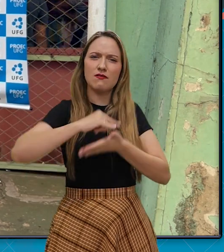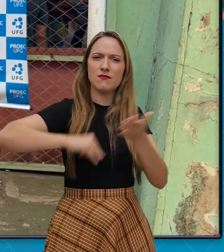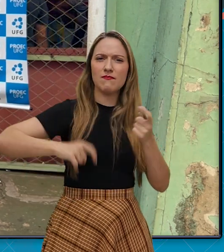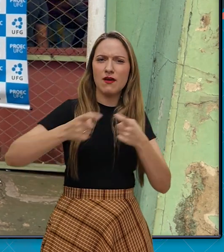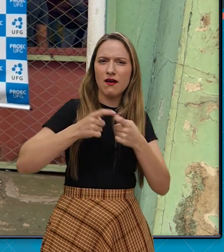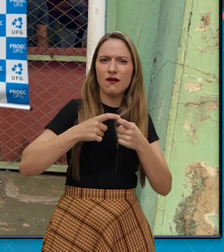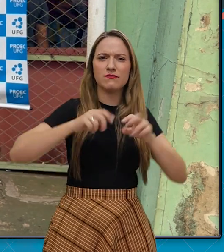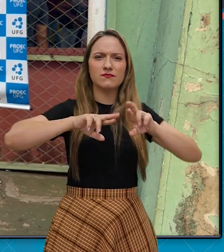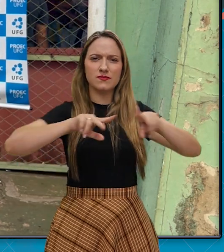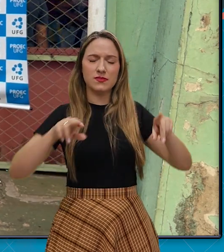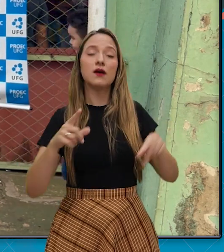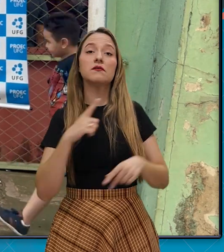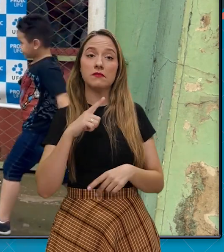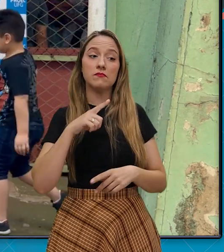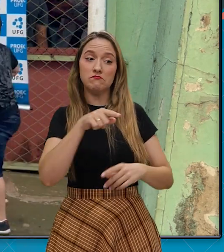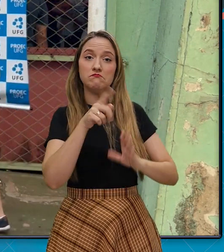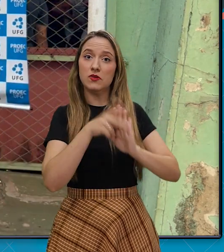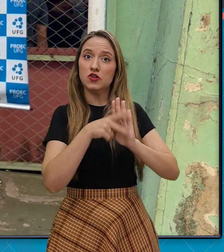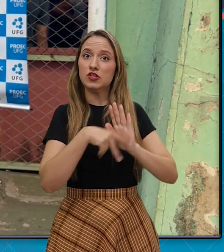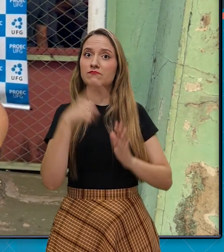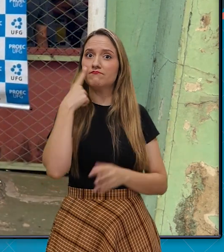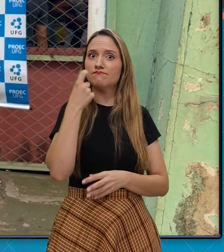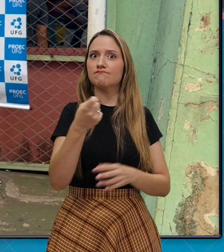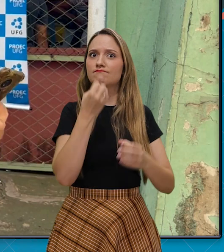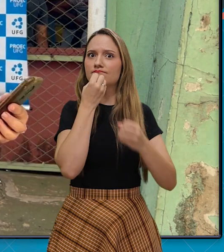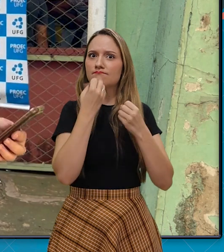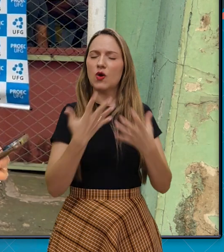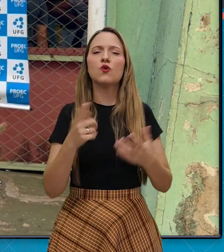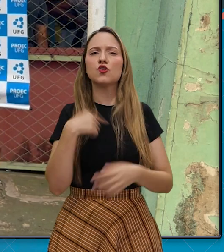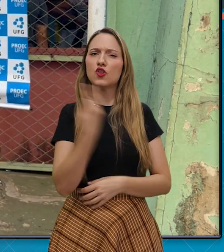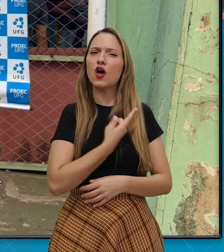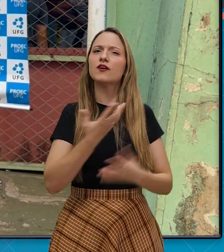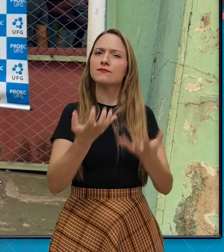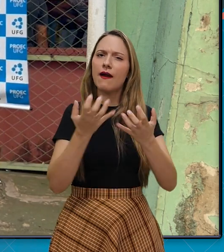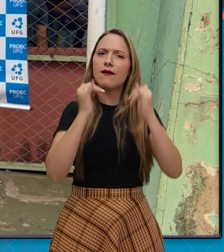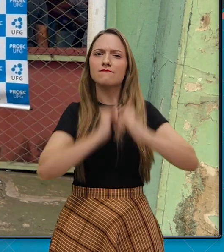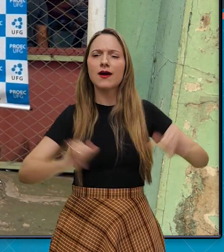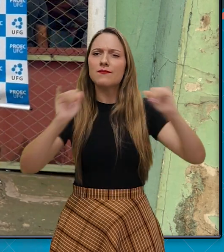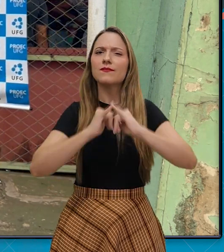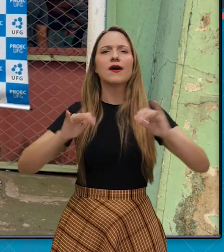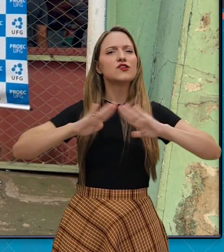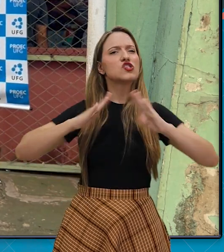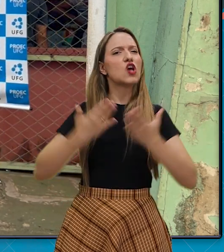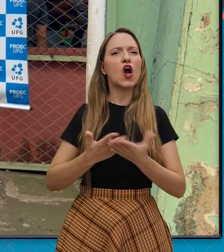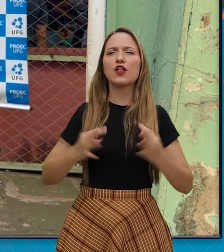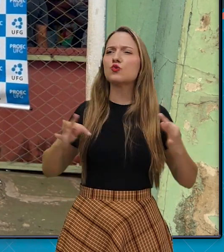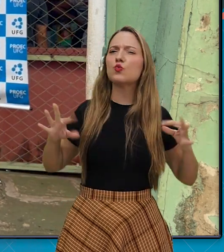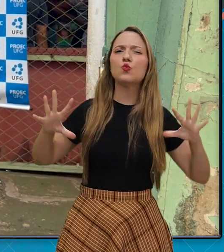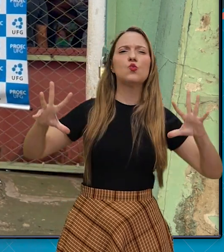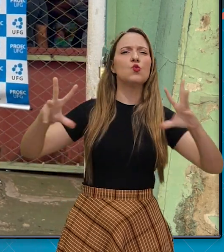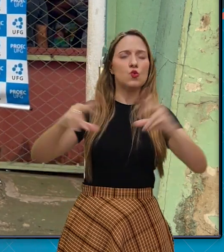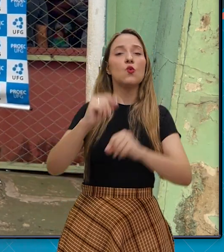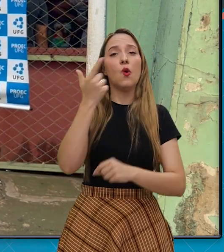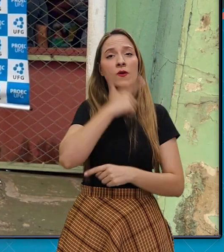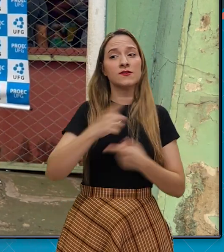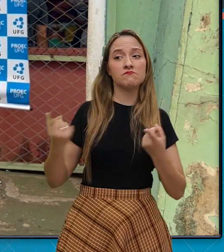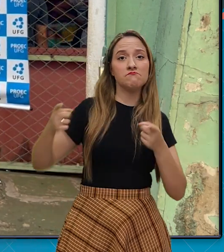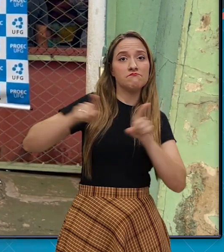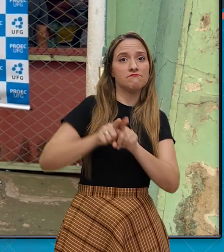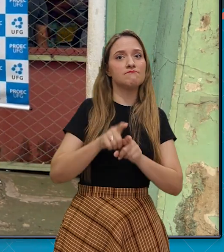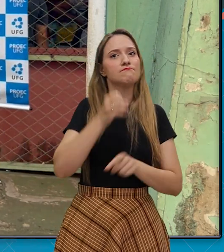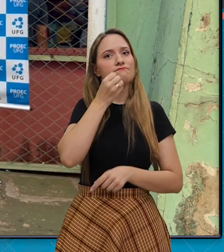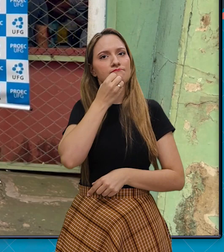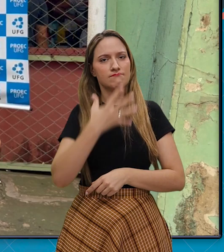muito interessante e a gente está querendo disseminar esse projeto para todas as escolas, porque eles têm uma parceria